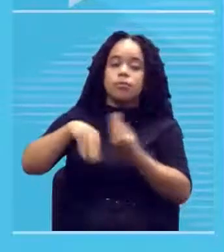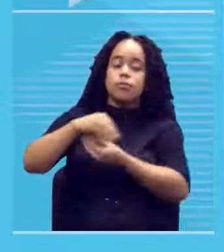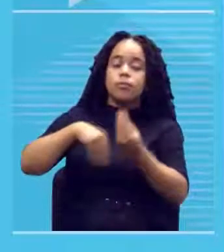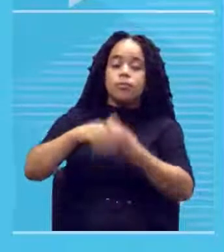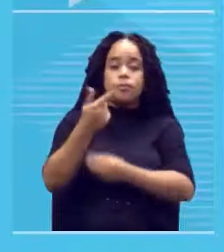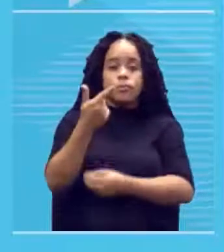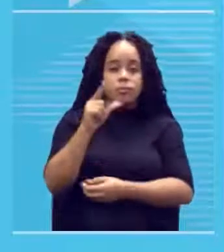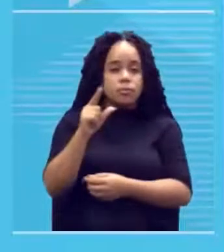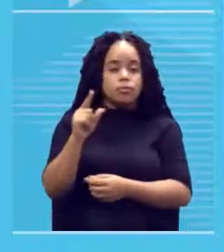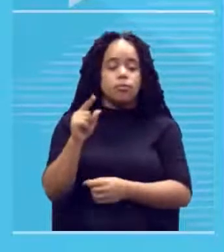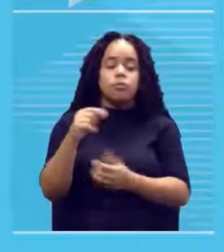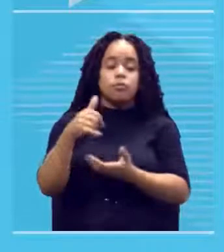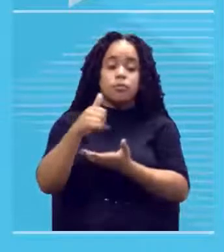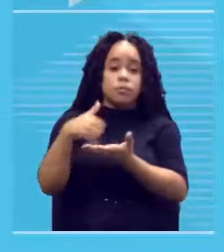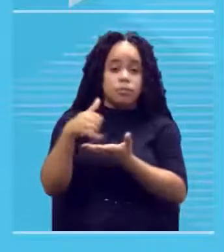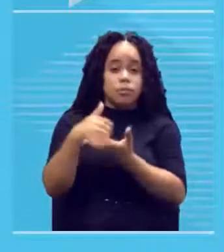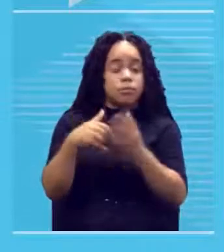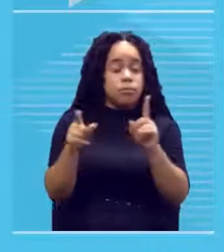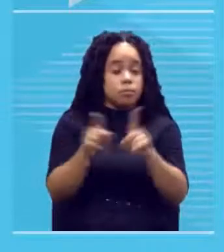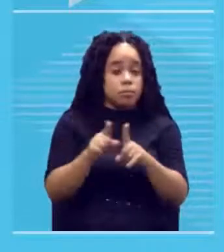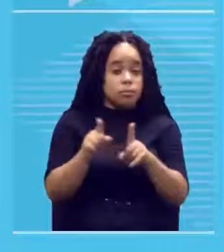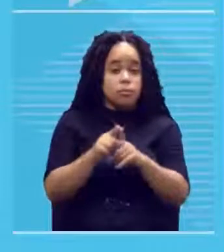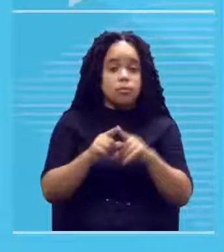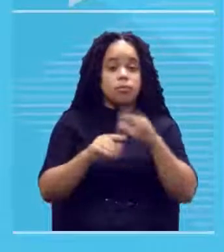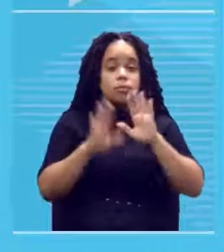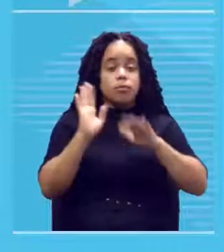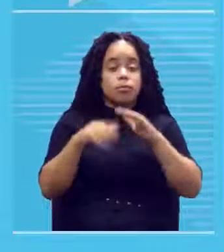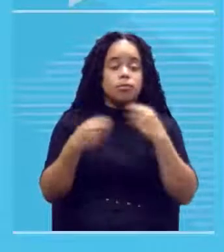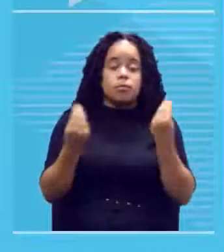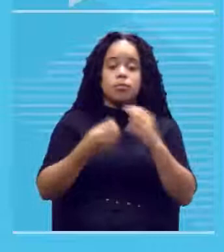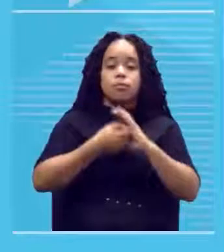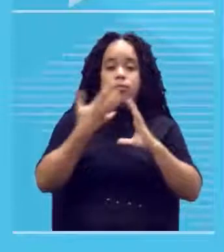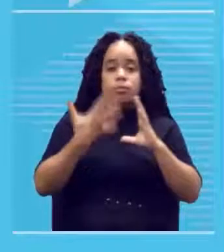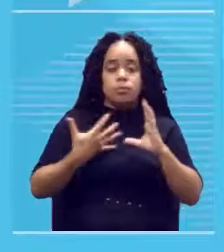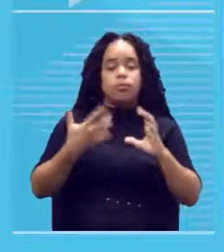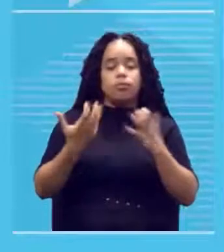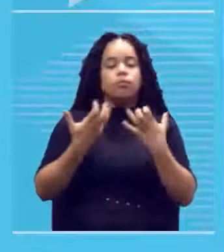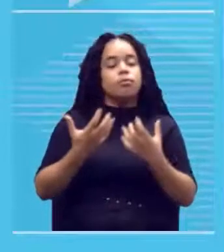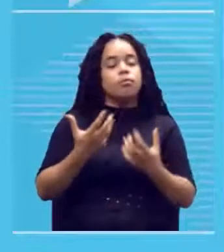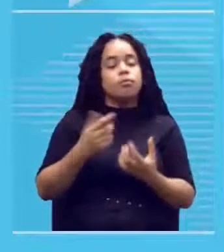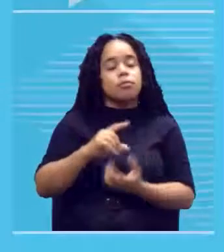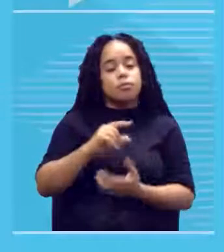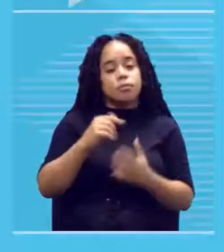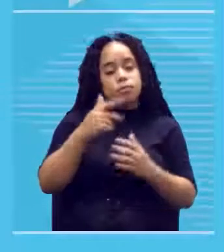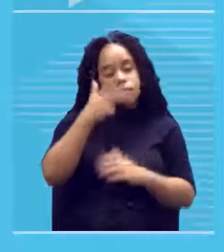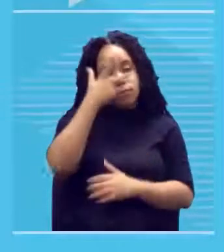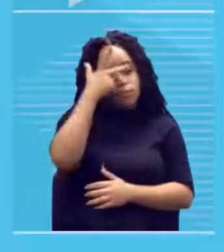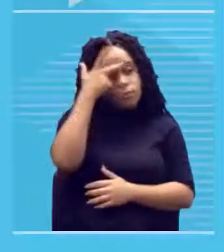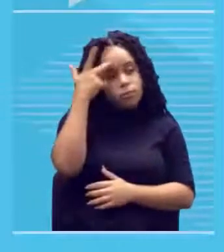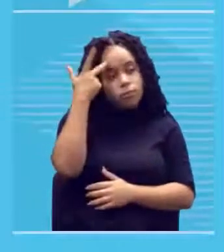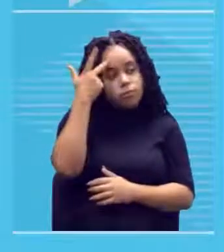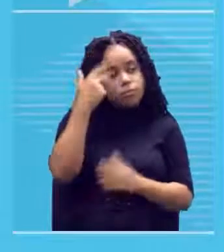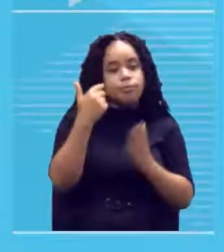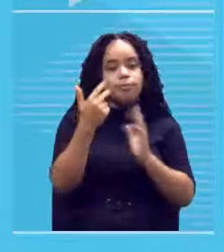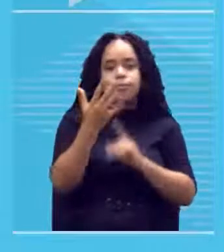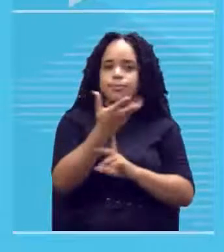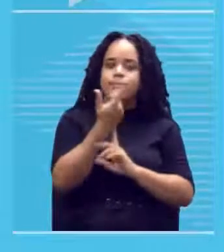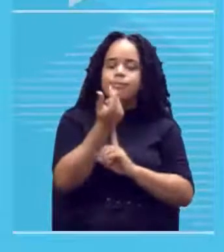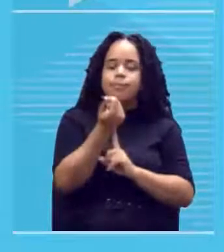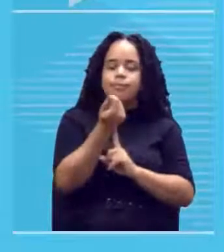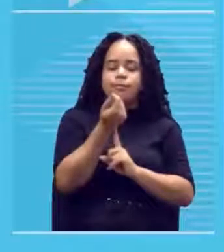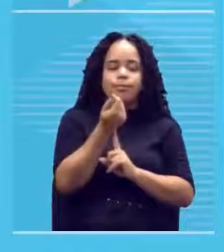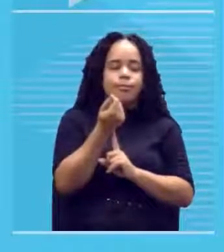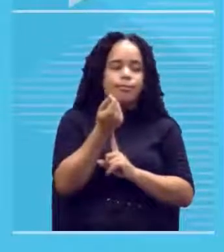linhaça de acordo com a espessura que o artista deseja criar esses solventes para tinta